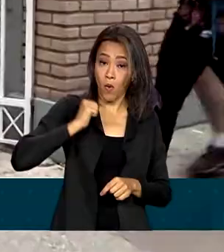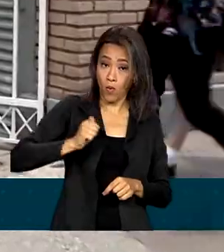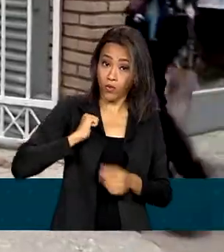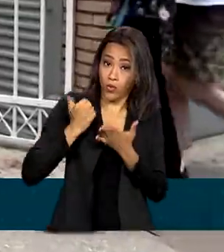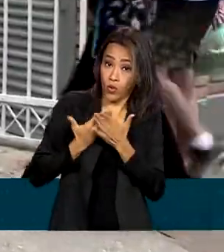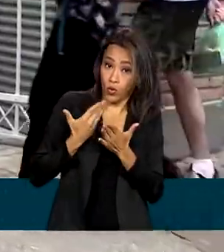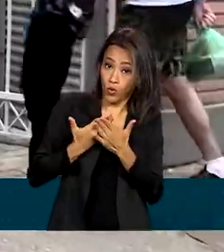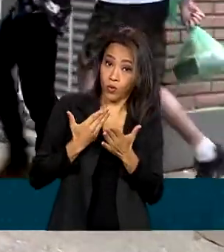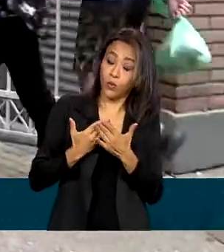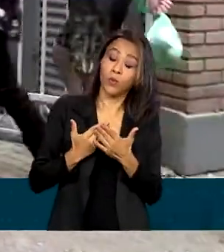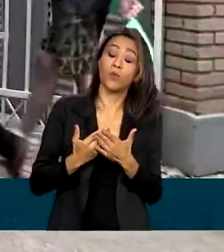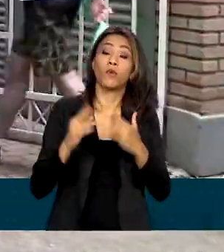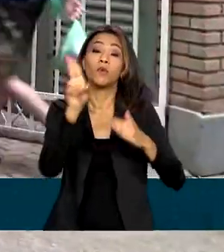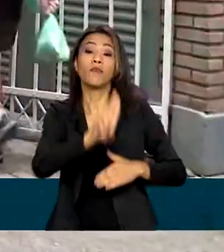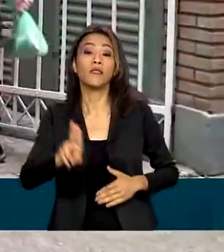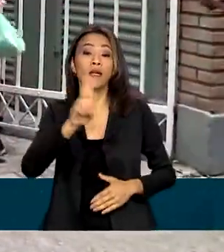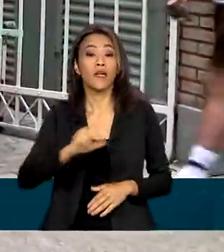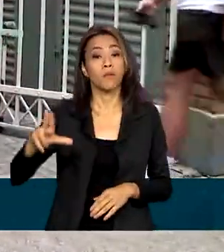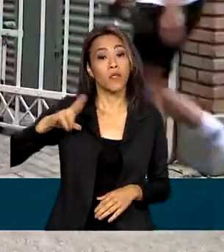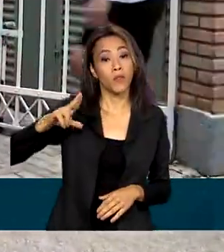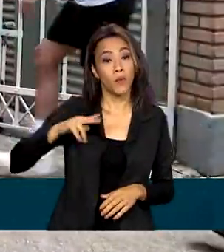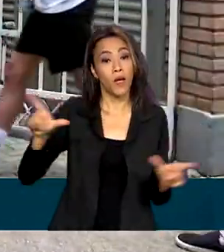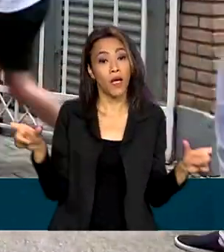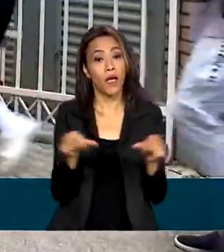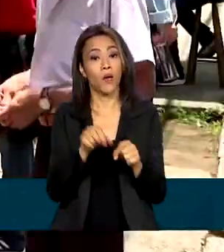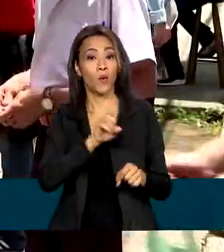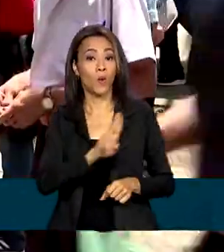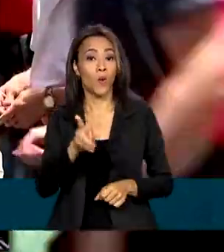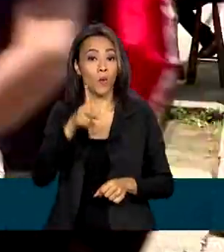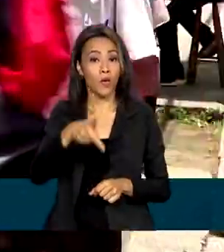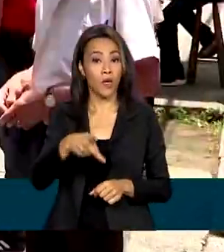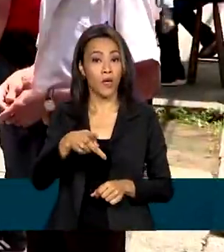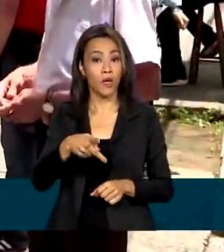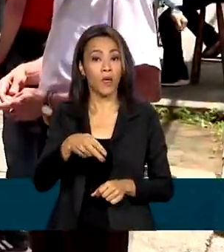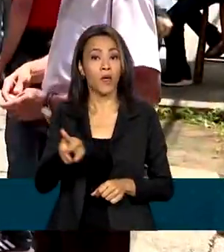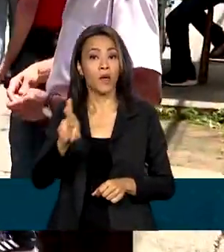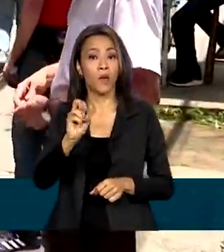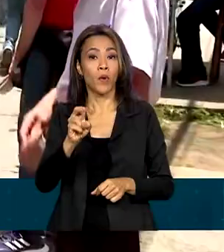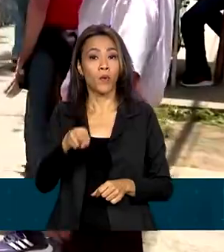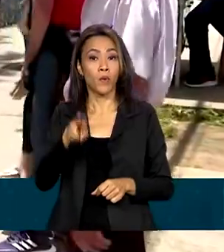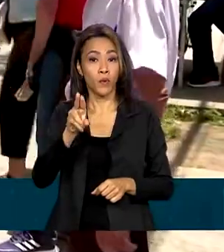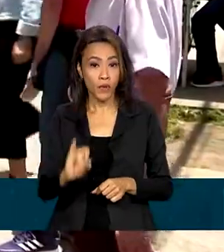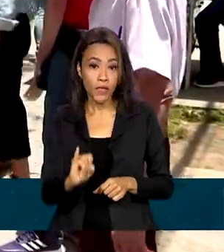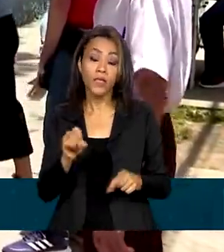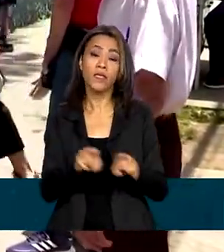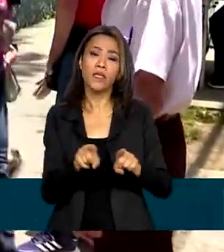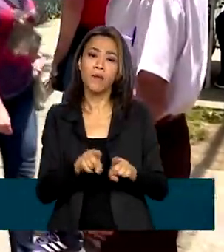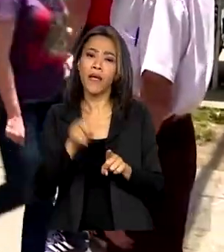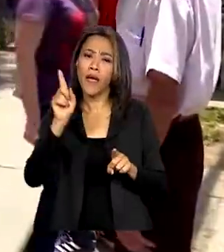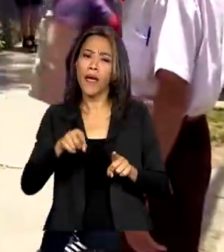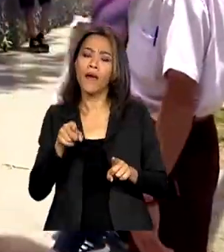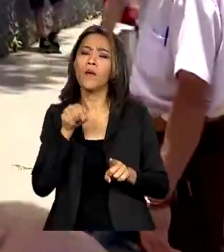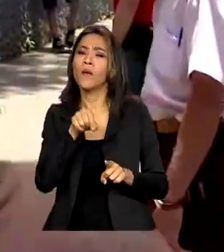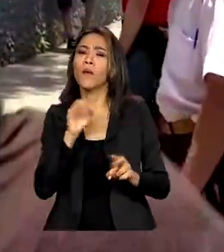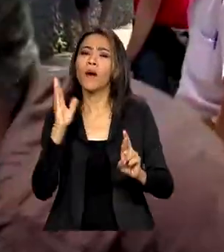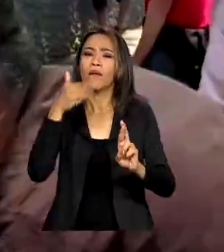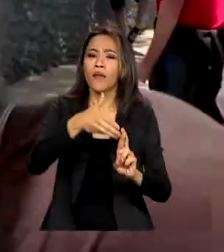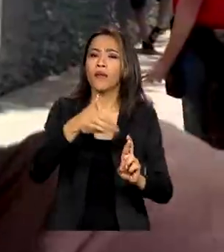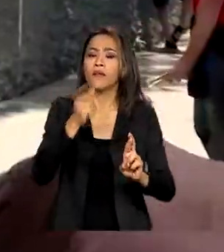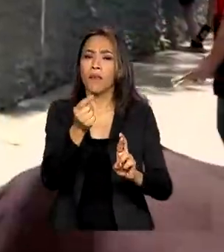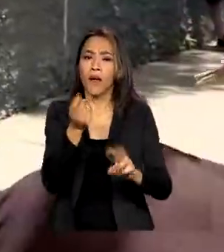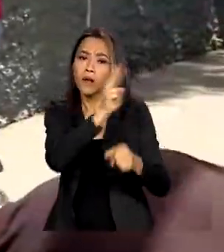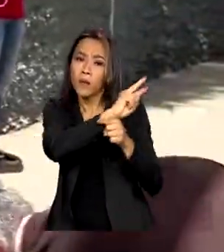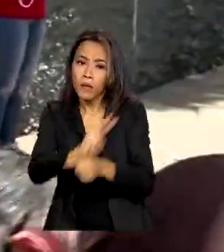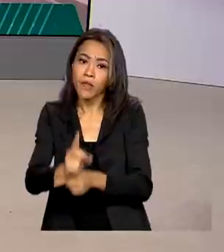privadas pelo programa Universidade para Todos, o ProUni, e serve também de parâmetro para o Fundo de Financiamento Estudantil,